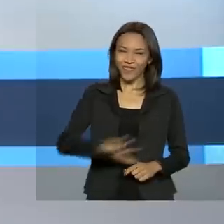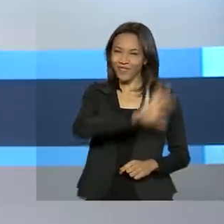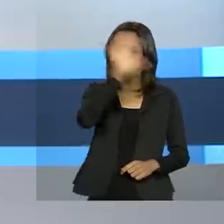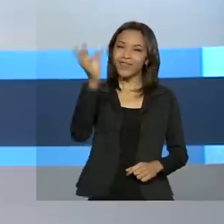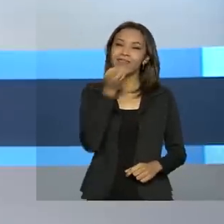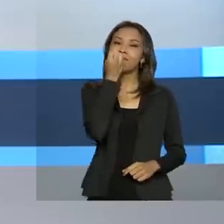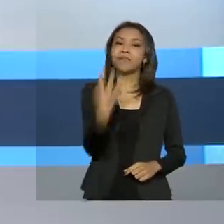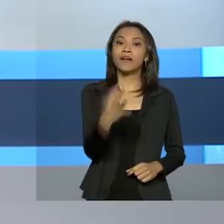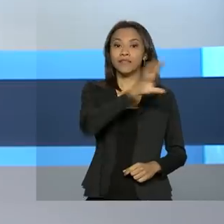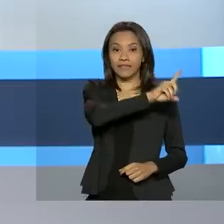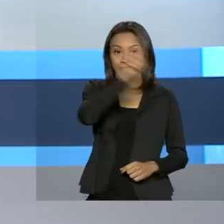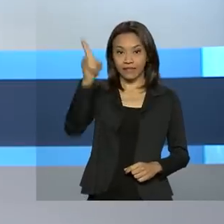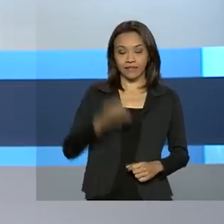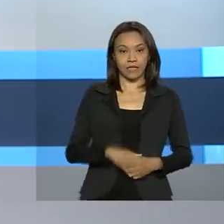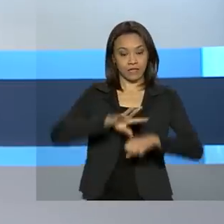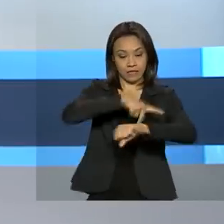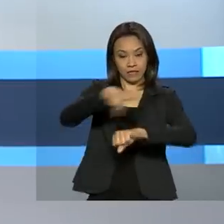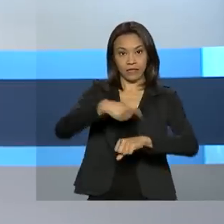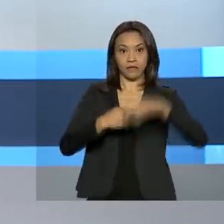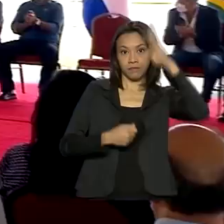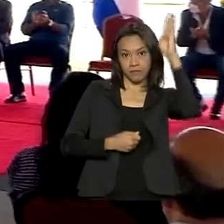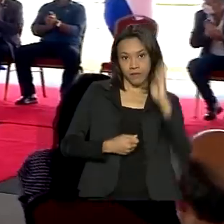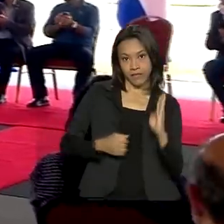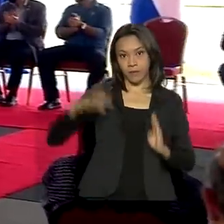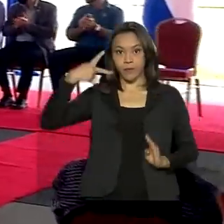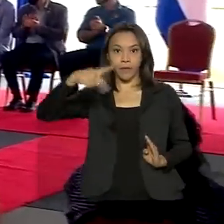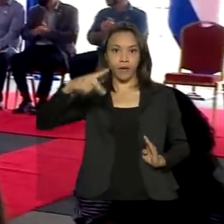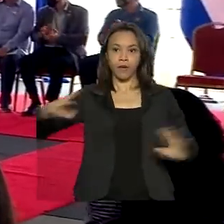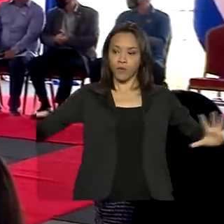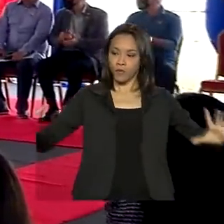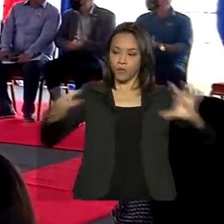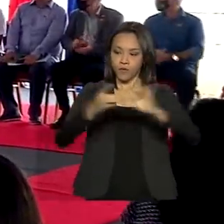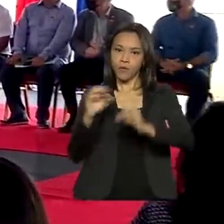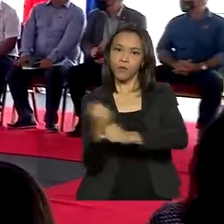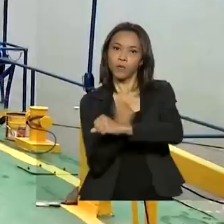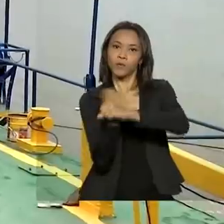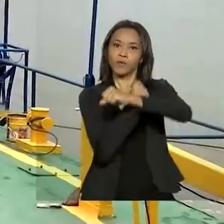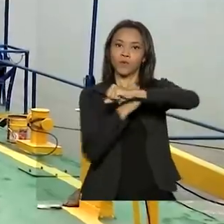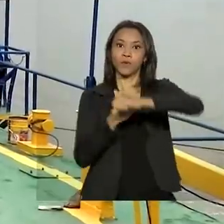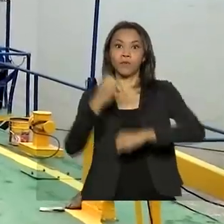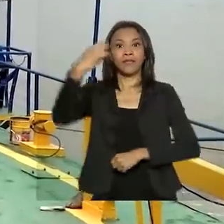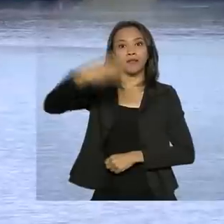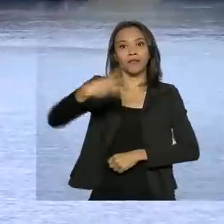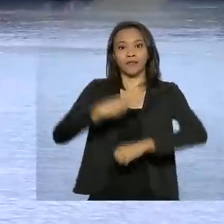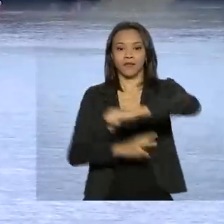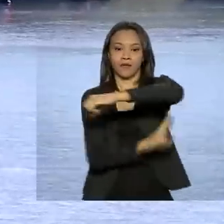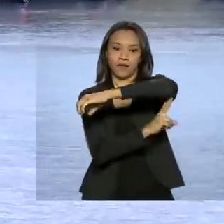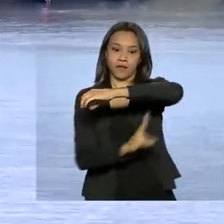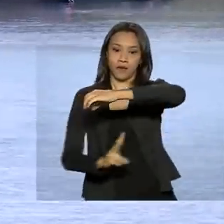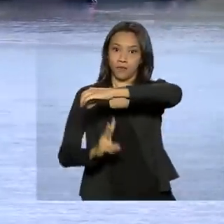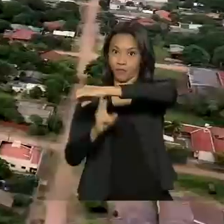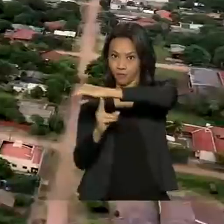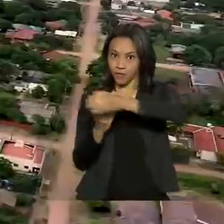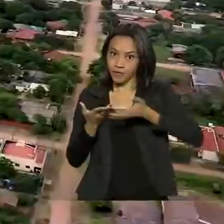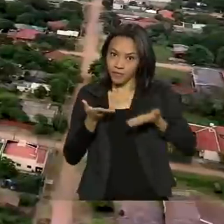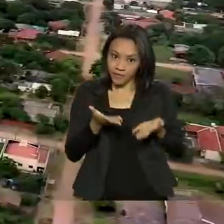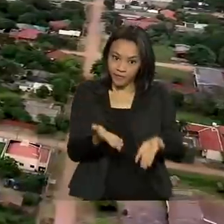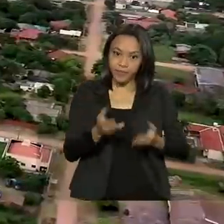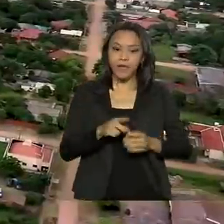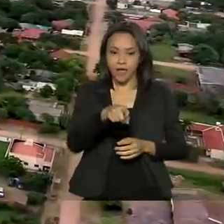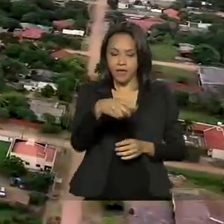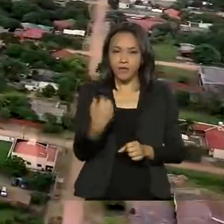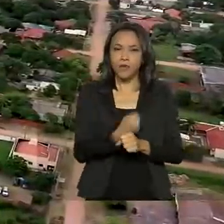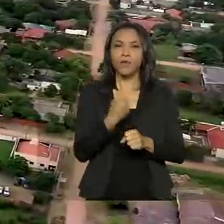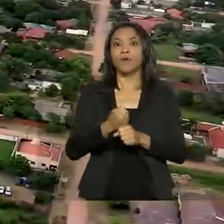Olá, bom dia. Brasil e Paraguai vão construir a terceira ponte de integração entre os dois países. A obra